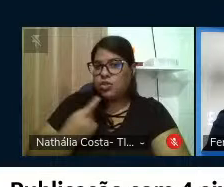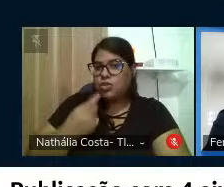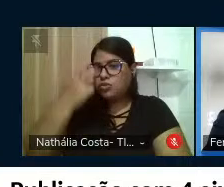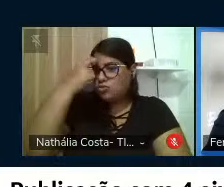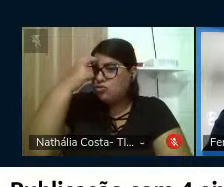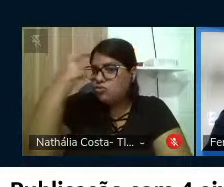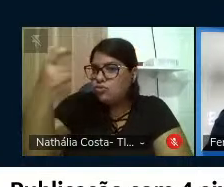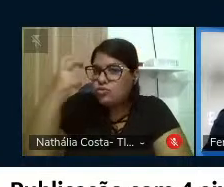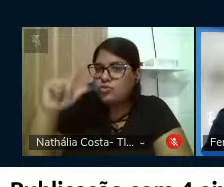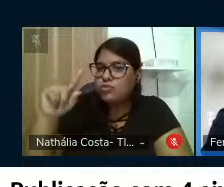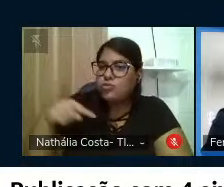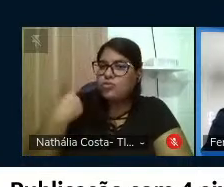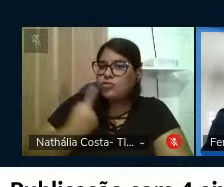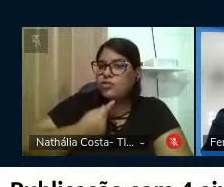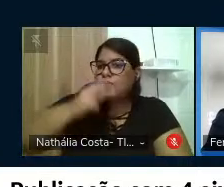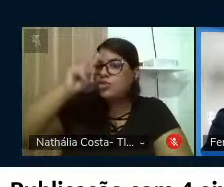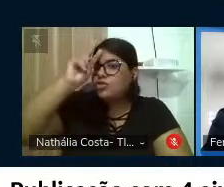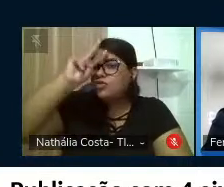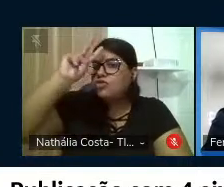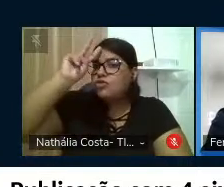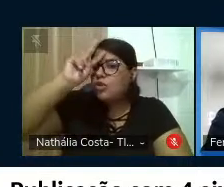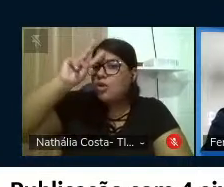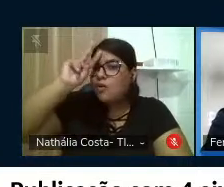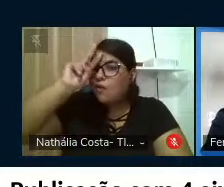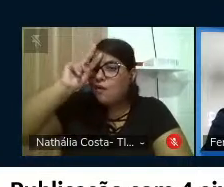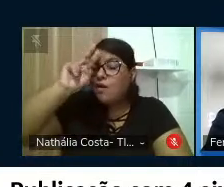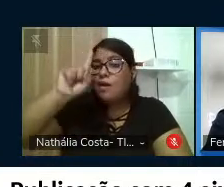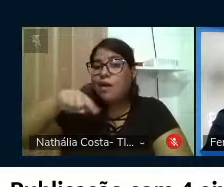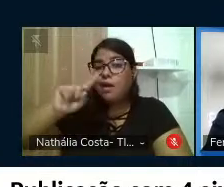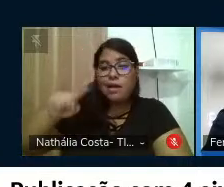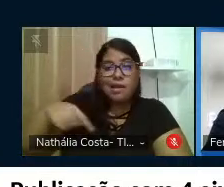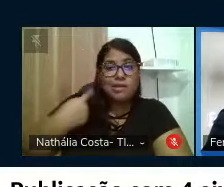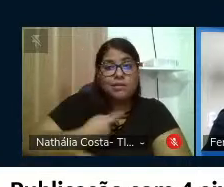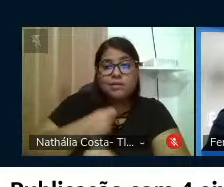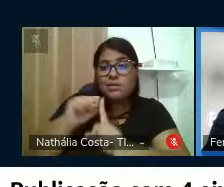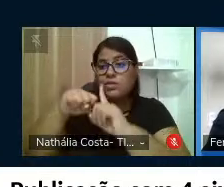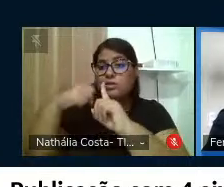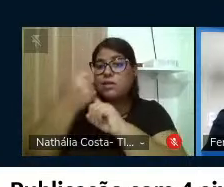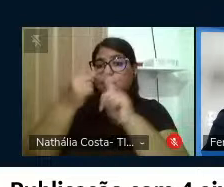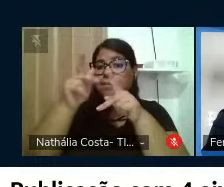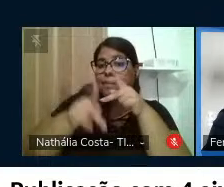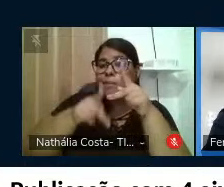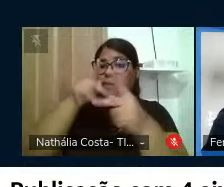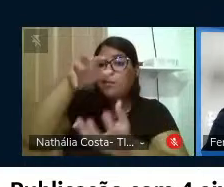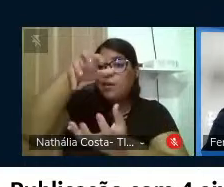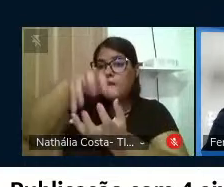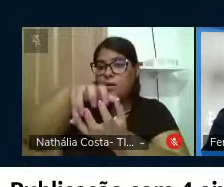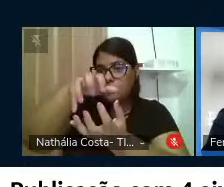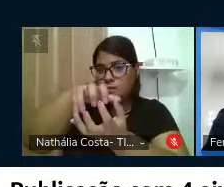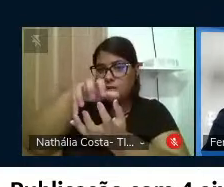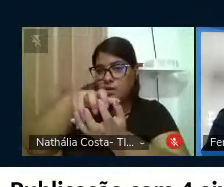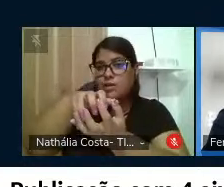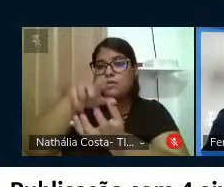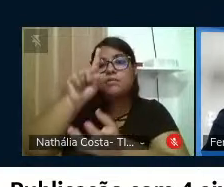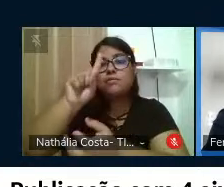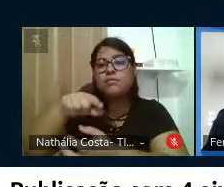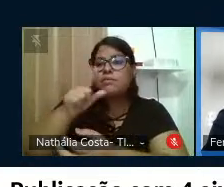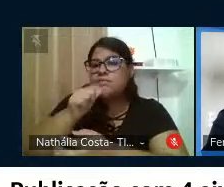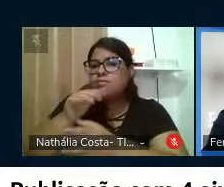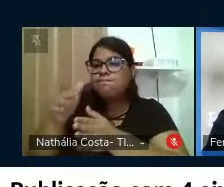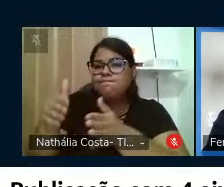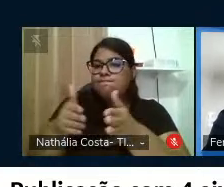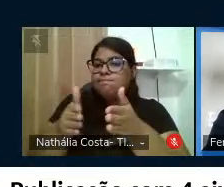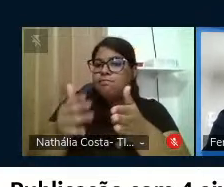nossa história, um patrimônio da nossa sociedade e do povo pernambucano, né, um rio que foi muito